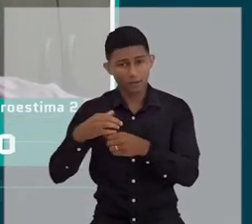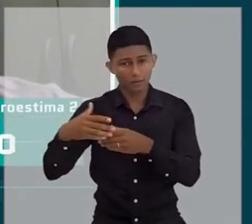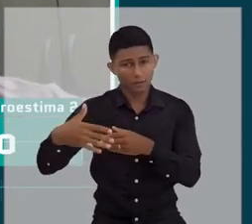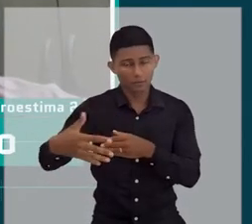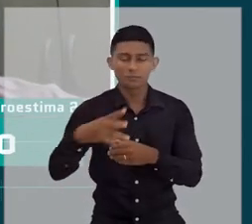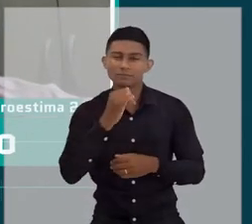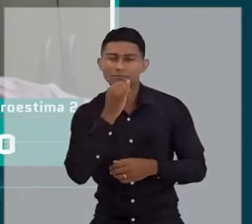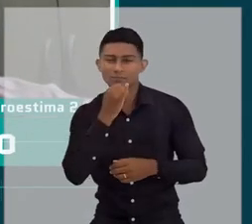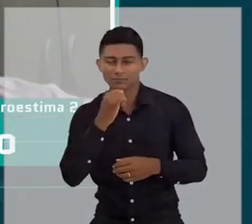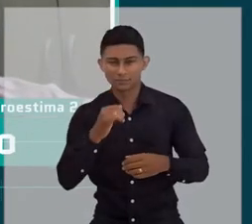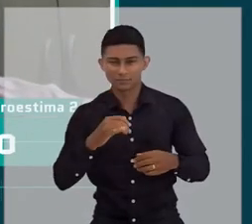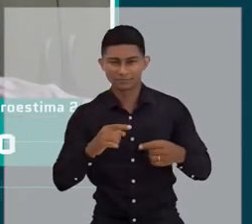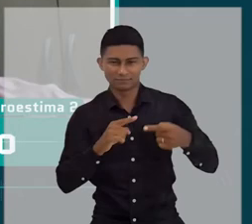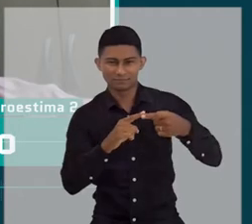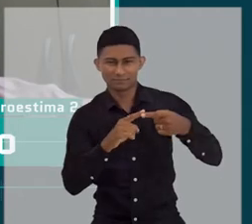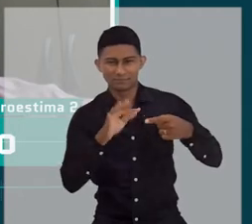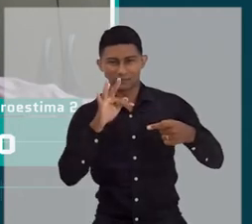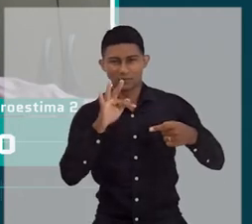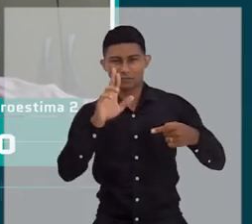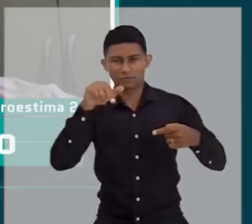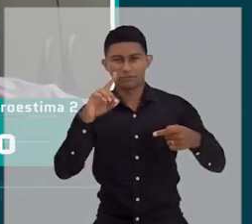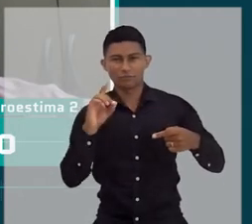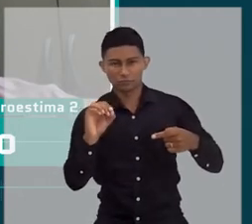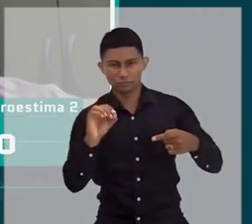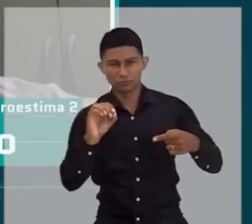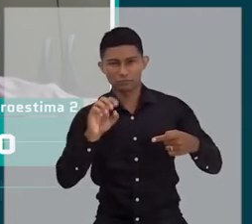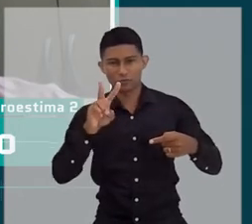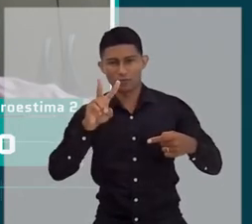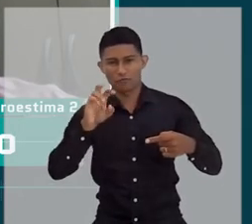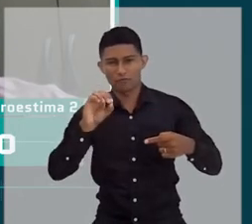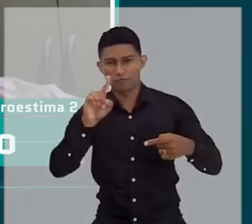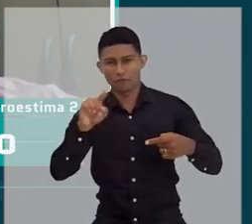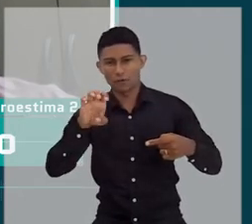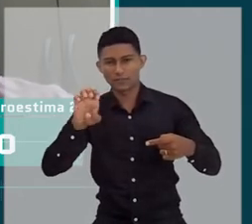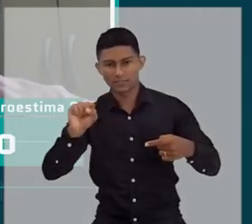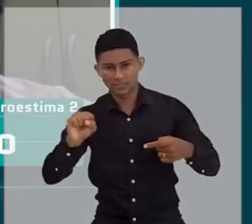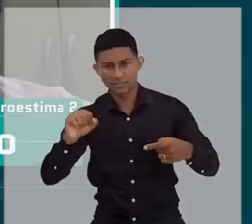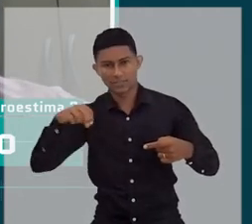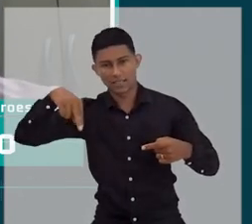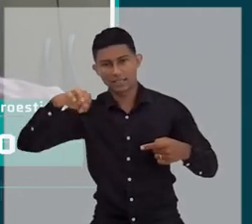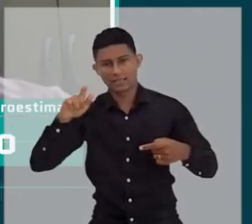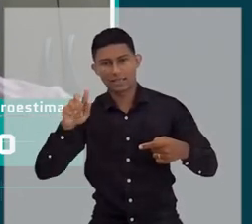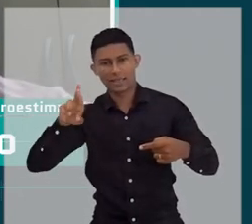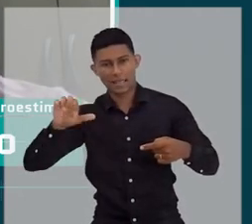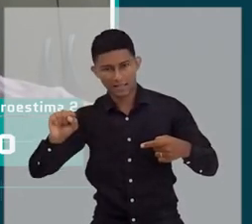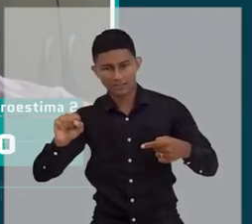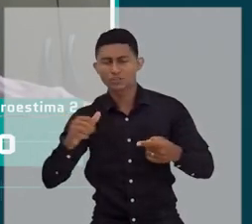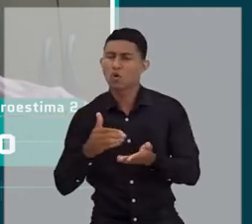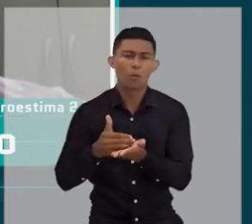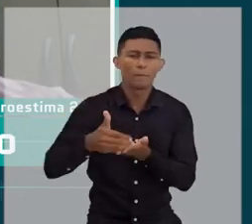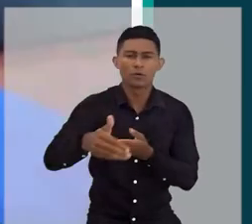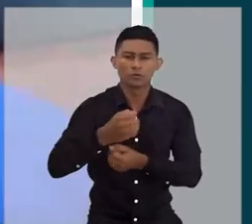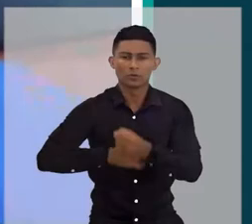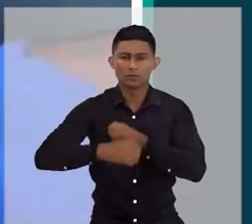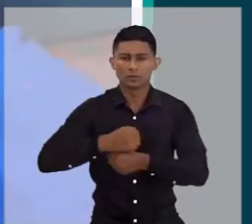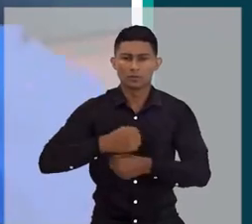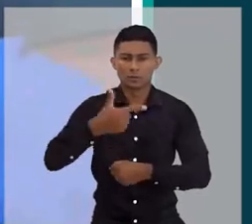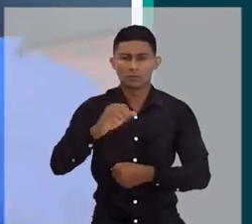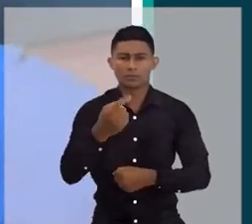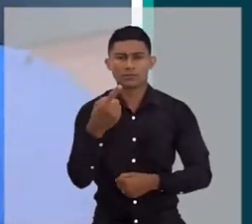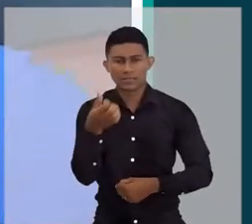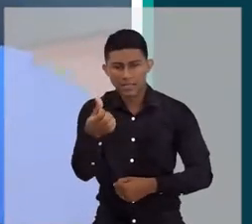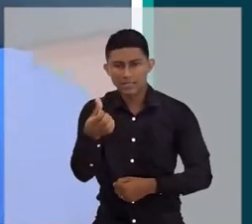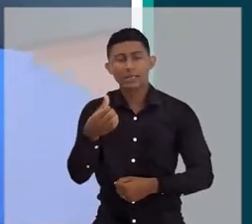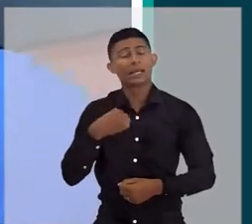a alguns anos. Fundo Vozes Negras, por exemplo, as pessoas vêm agora, celebram, sabe essa